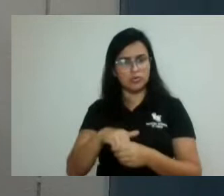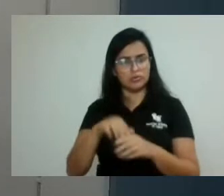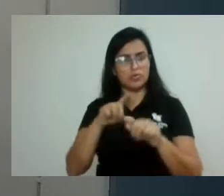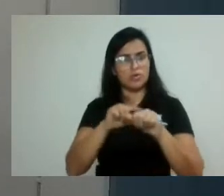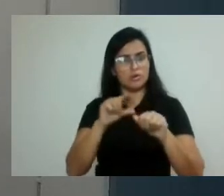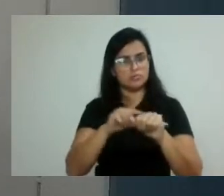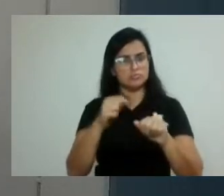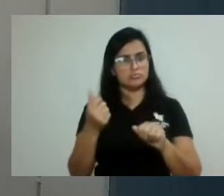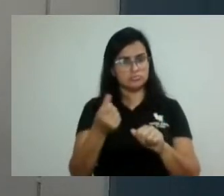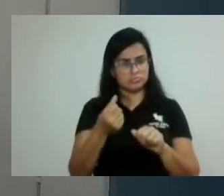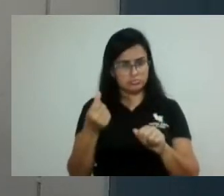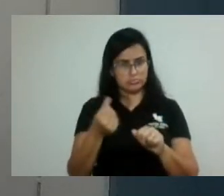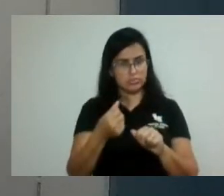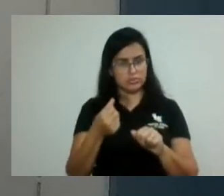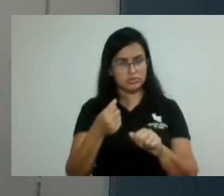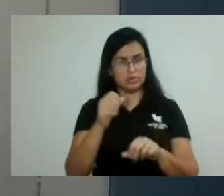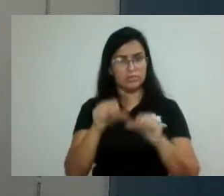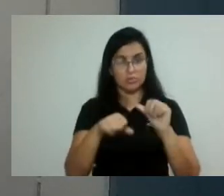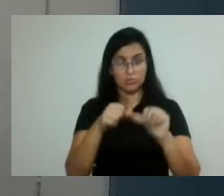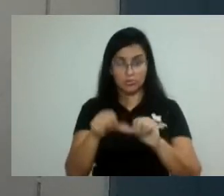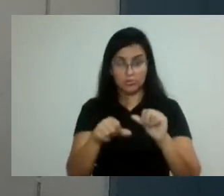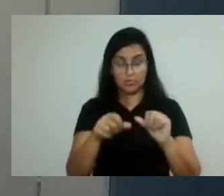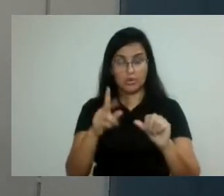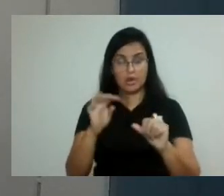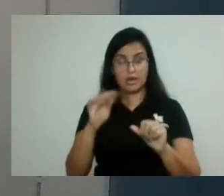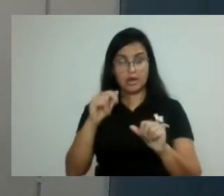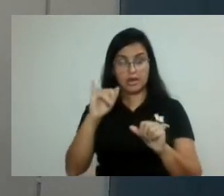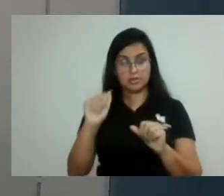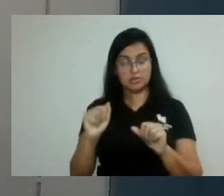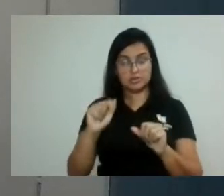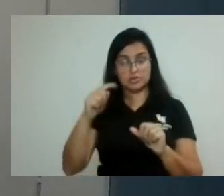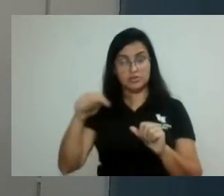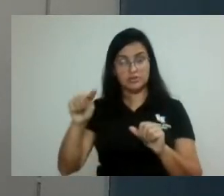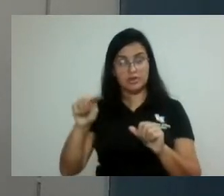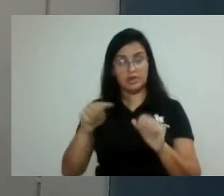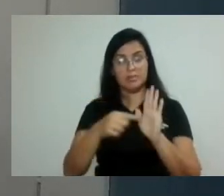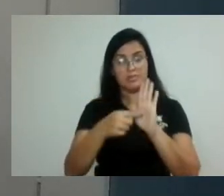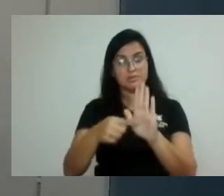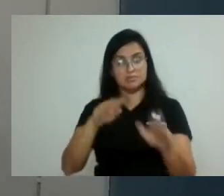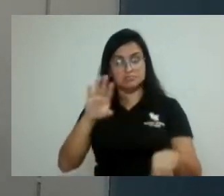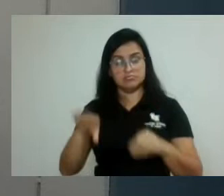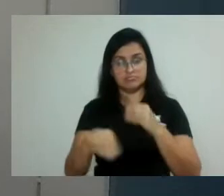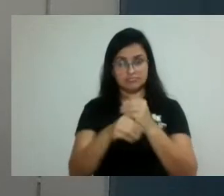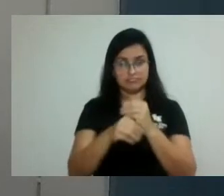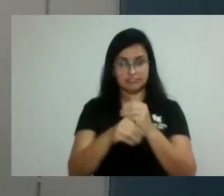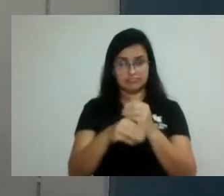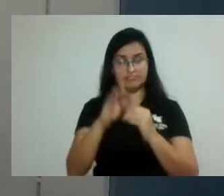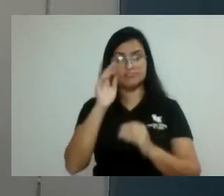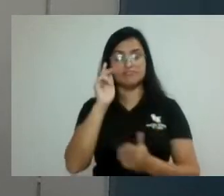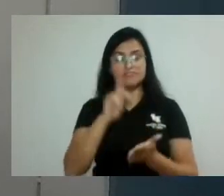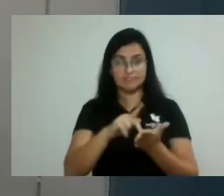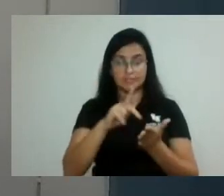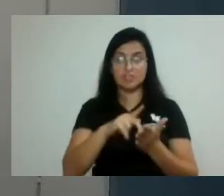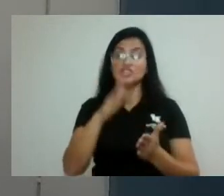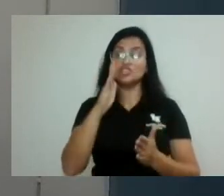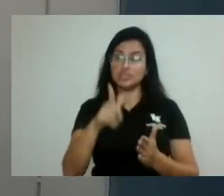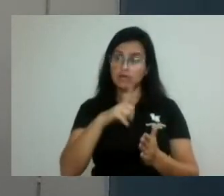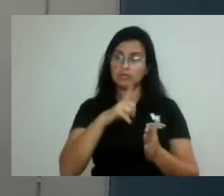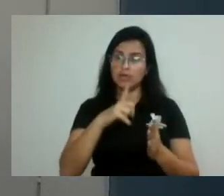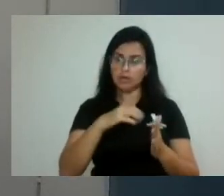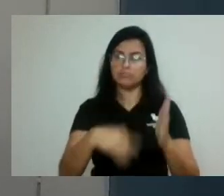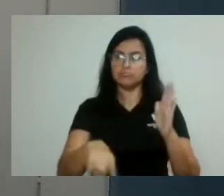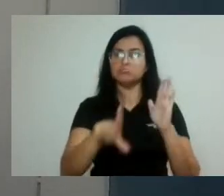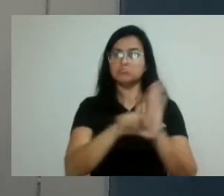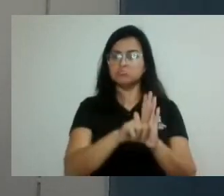apresentar para mim as emendas, que vão ser mudadas, na verdade, já constam em leis e também no Estatuto do